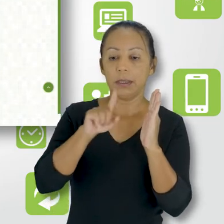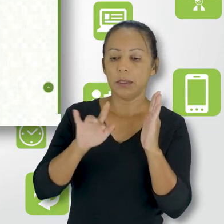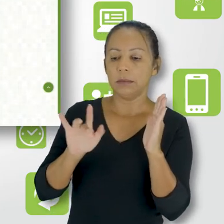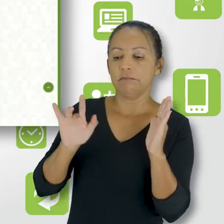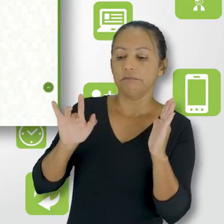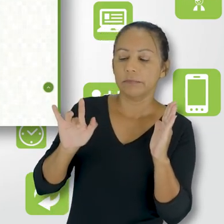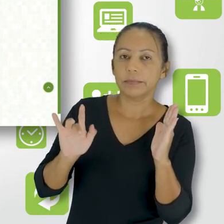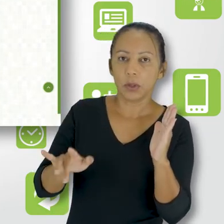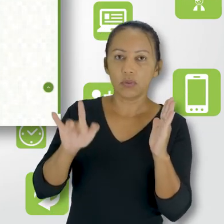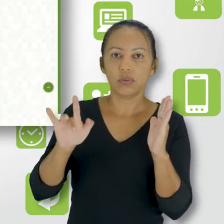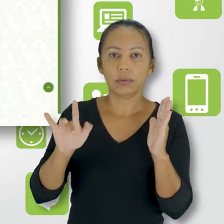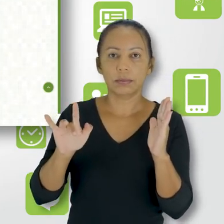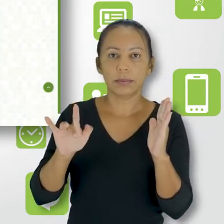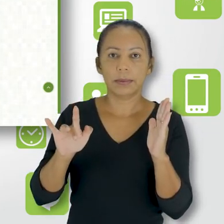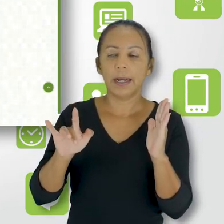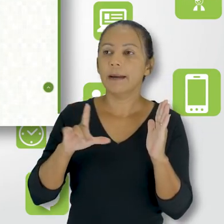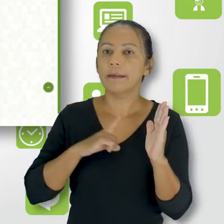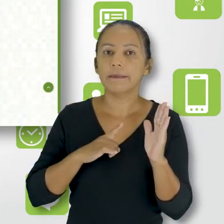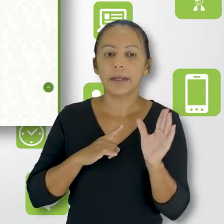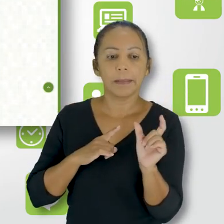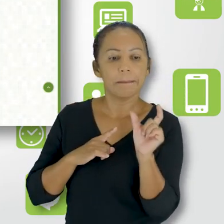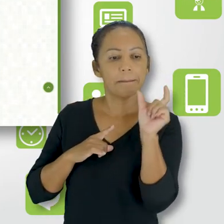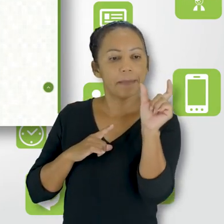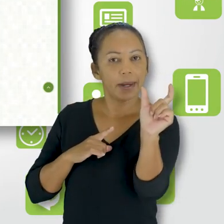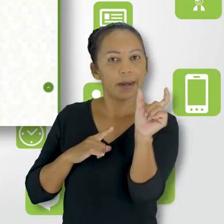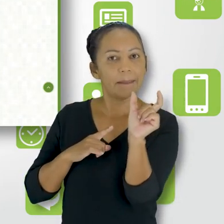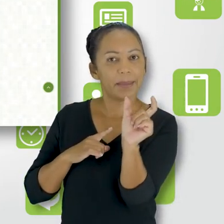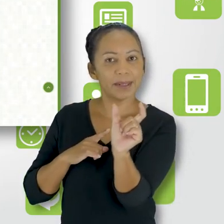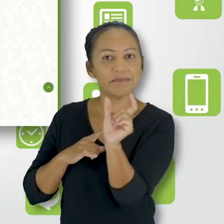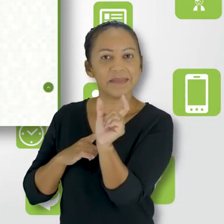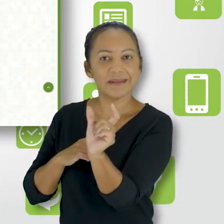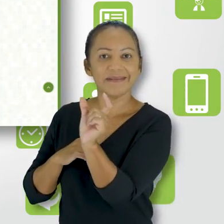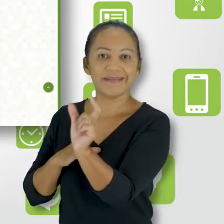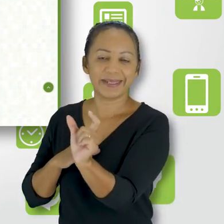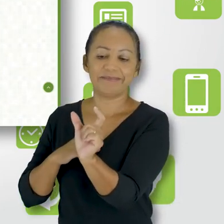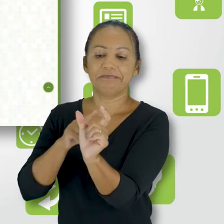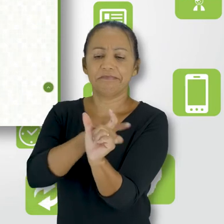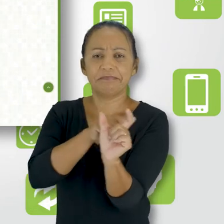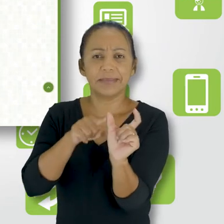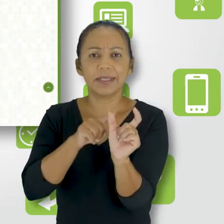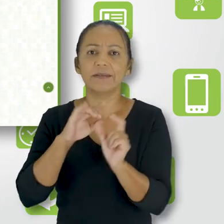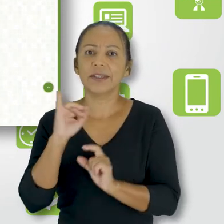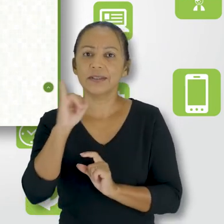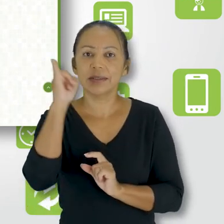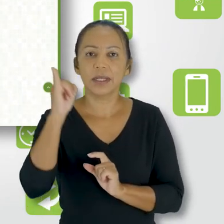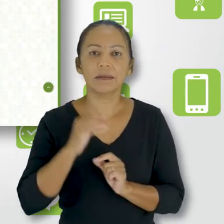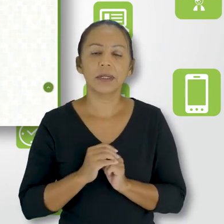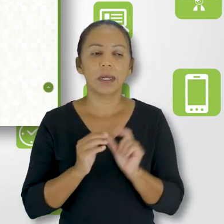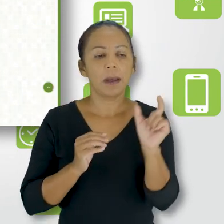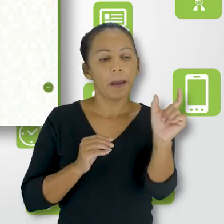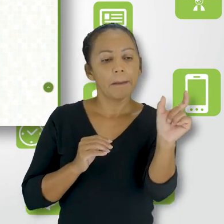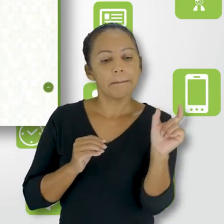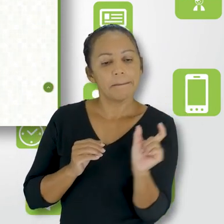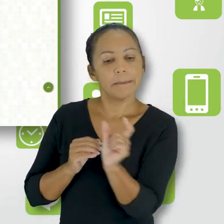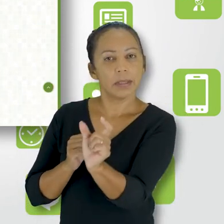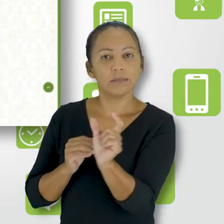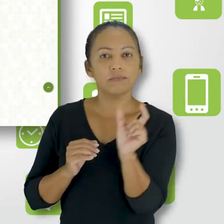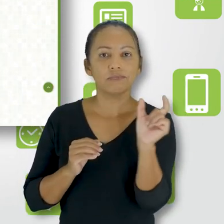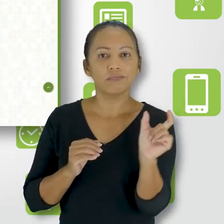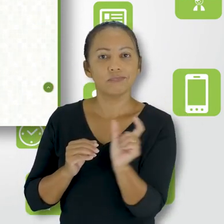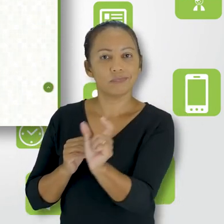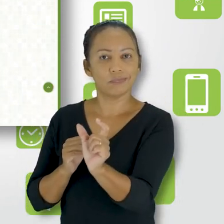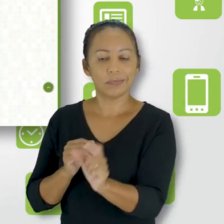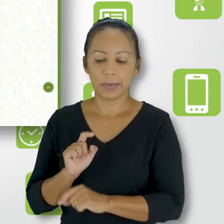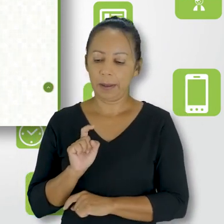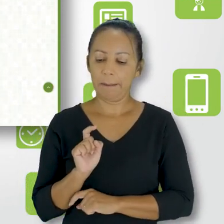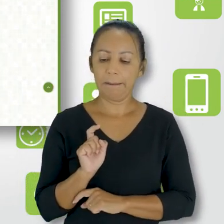Então, você preenche e dá Enter e você aparece como palavras-chave aqui. E uma vez que você tenha preenchido as palavras que você quer na sua lista